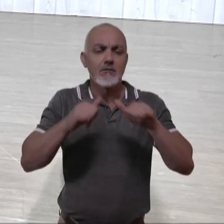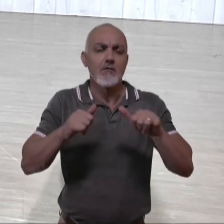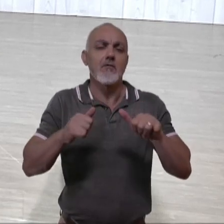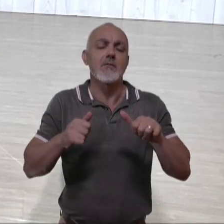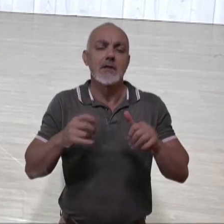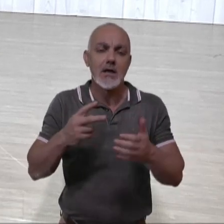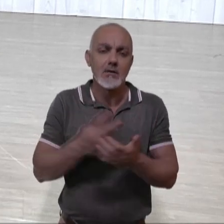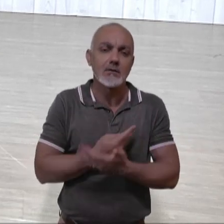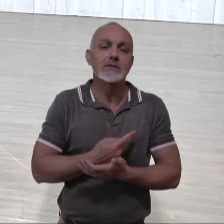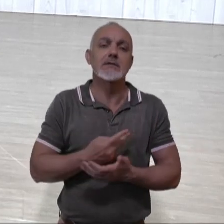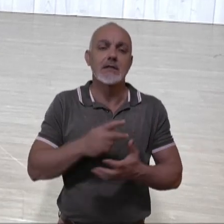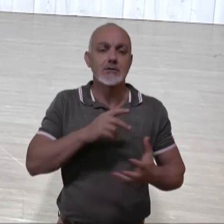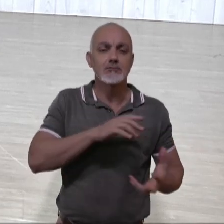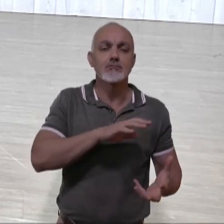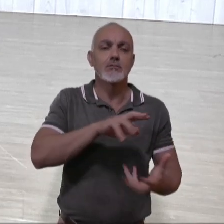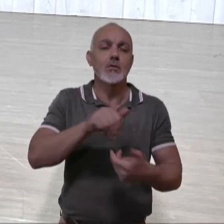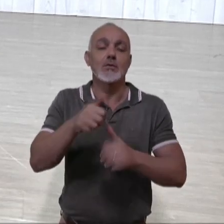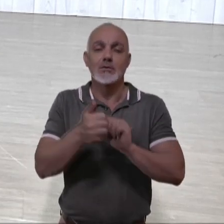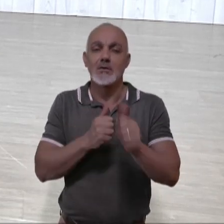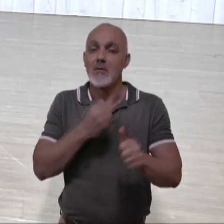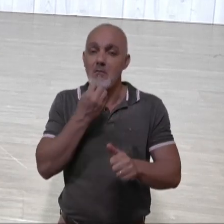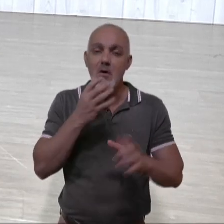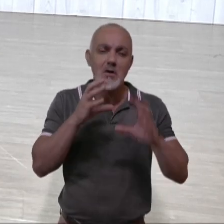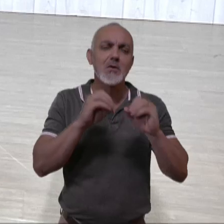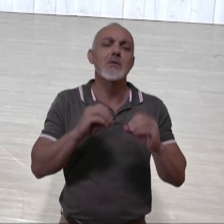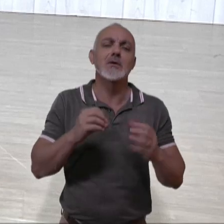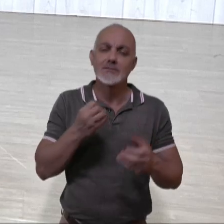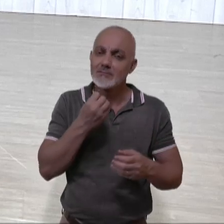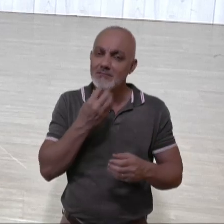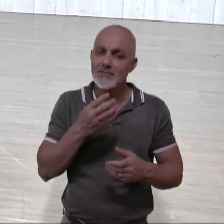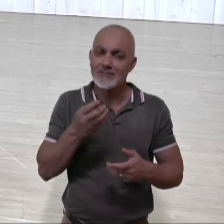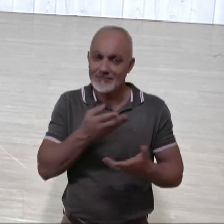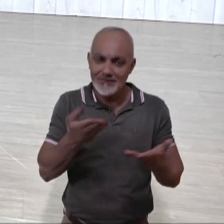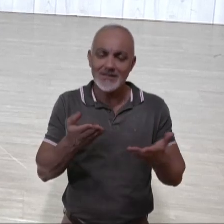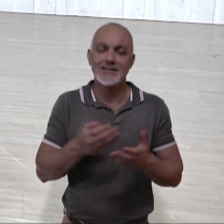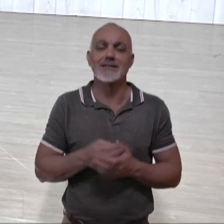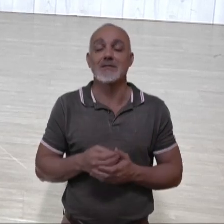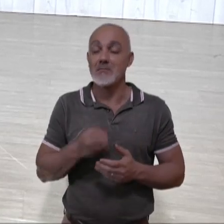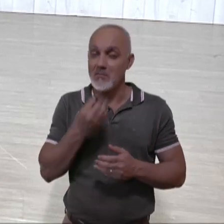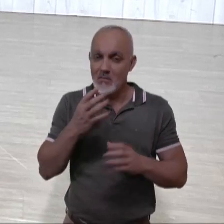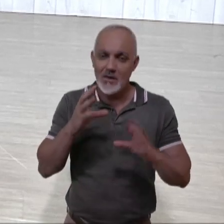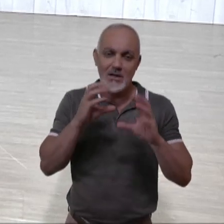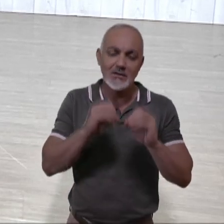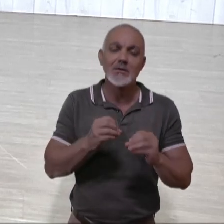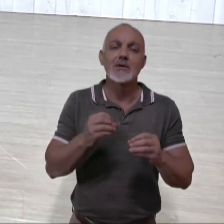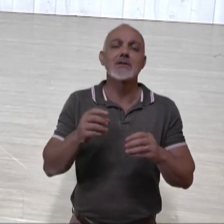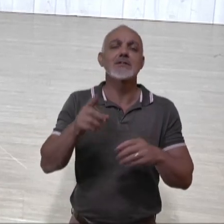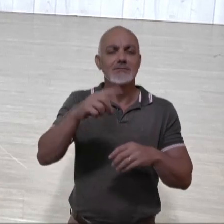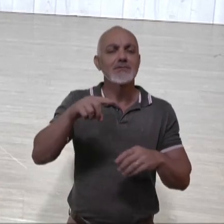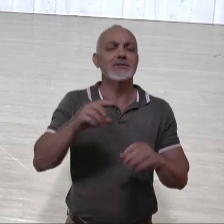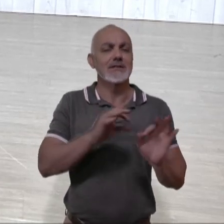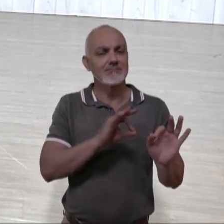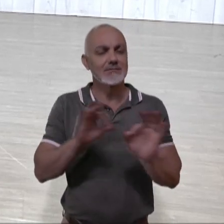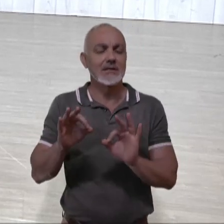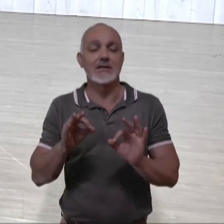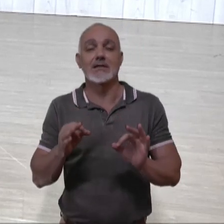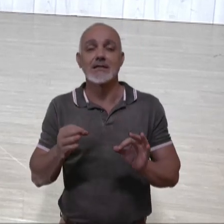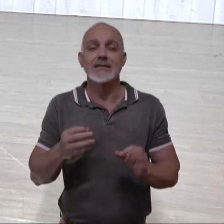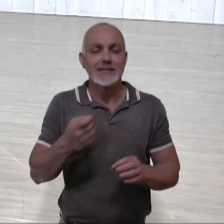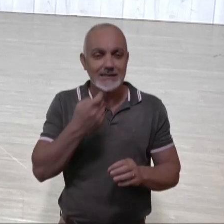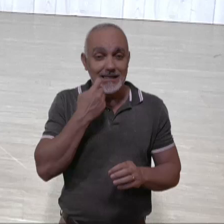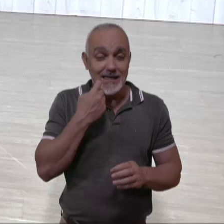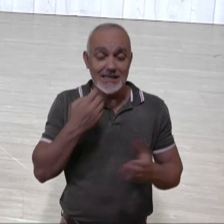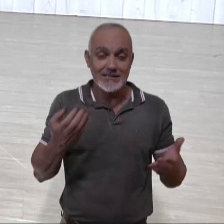acontece no mundo do esporte. Boa noite, Nayara. Tudo bem com você? Boa noite, Caritel. Boa noite, pessoal aí de casa. A gente chegou na